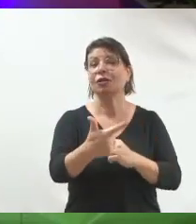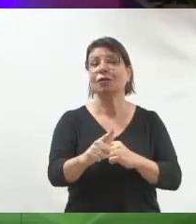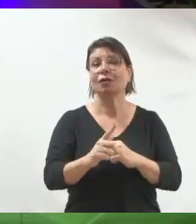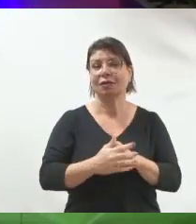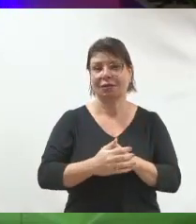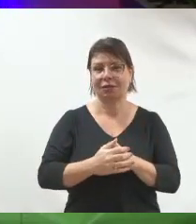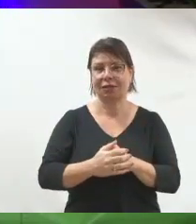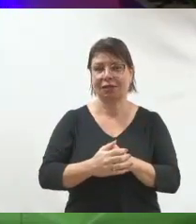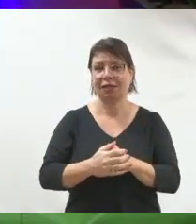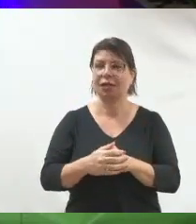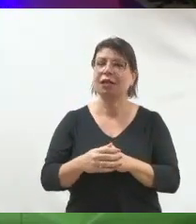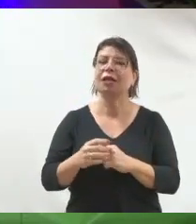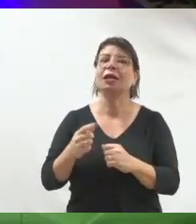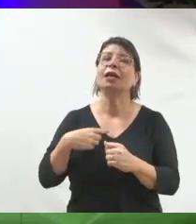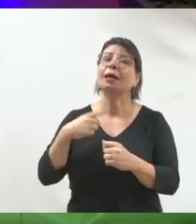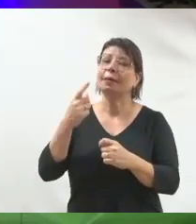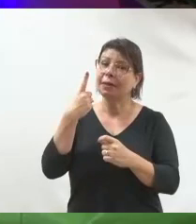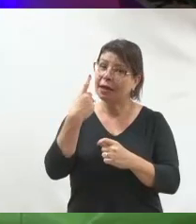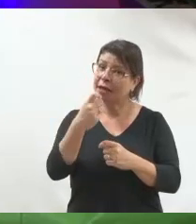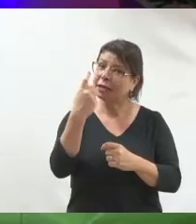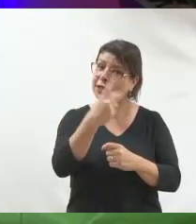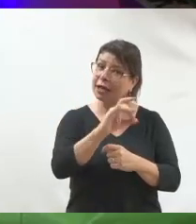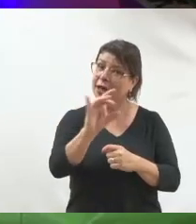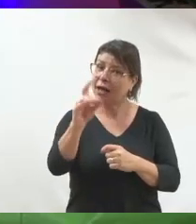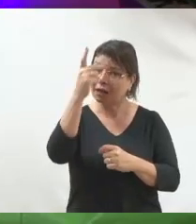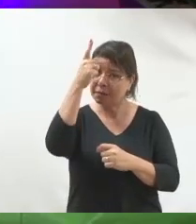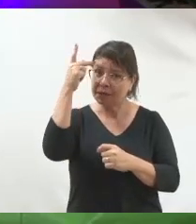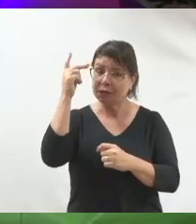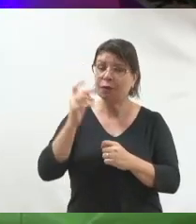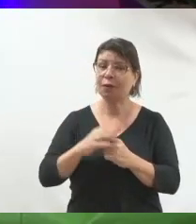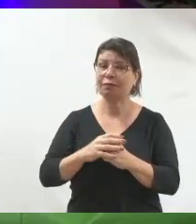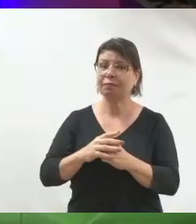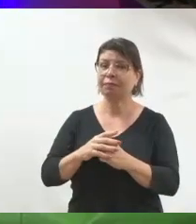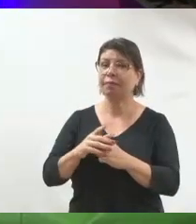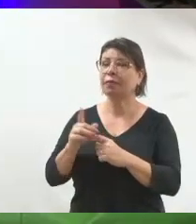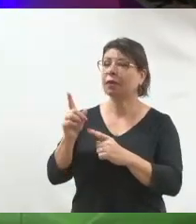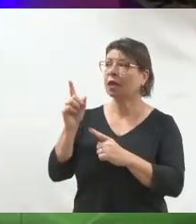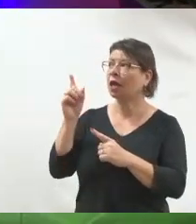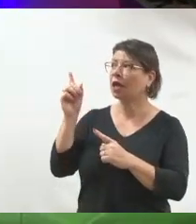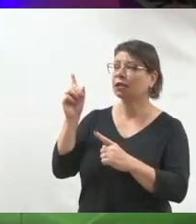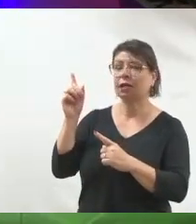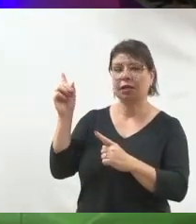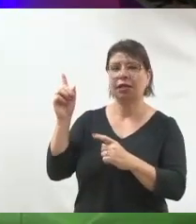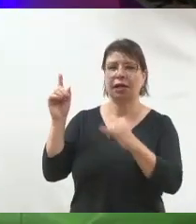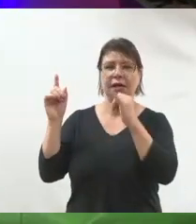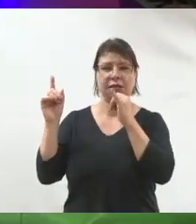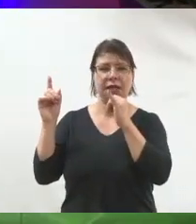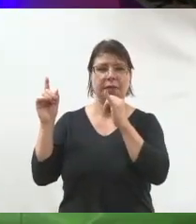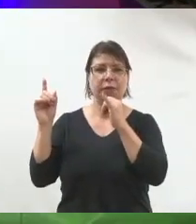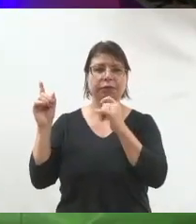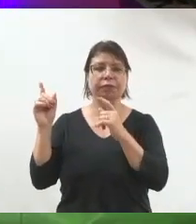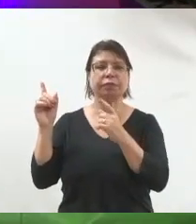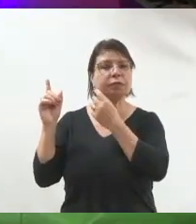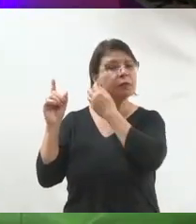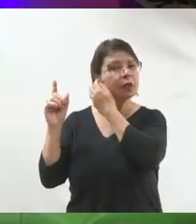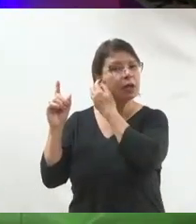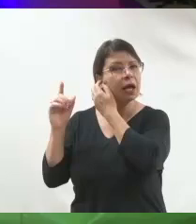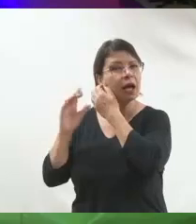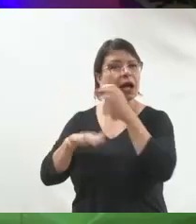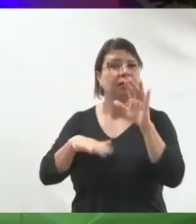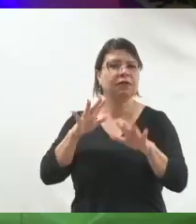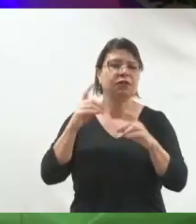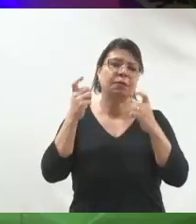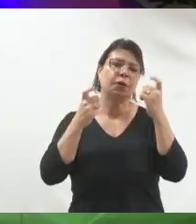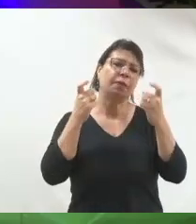outros conteúdos que vão interessar as pessoas. Esse aqui é até um exemplo também interessante, porque às vezes a gente fica